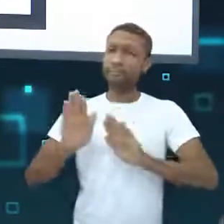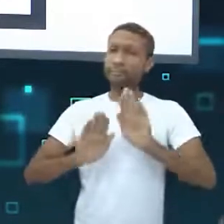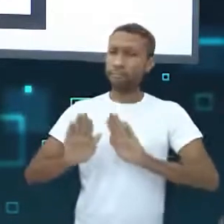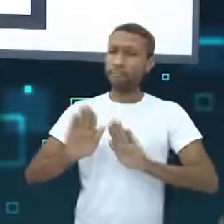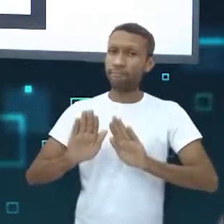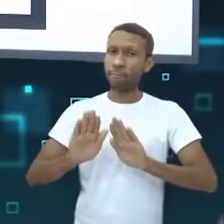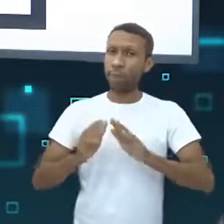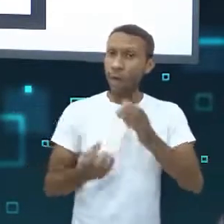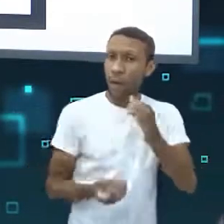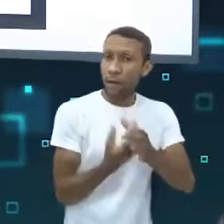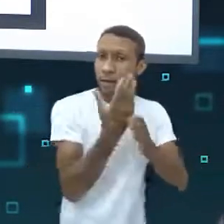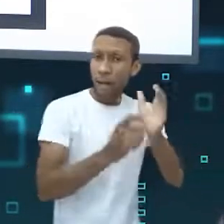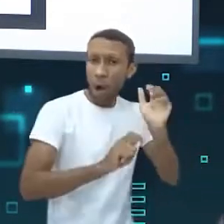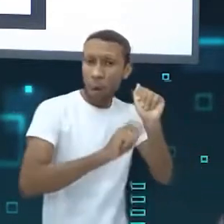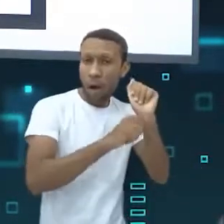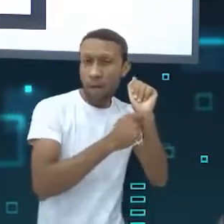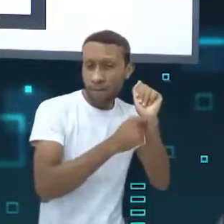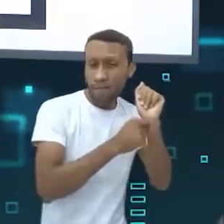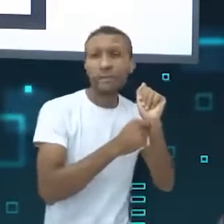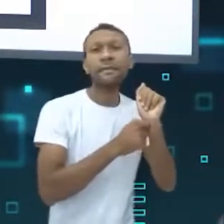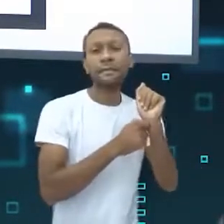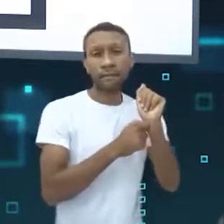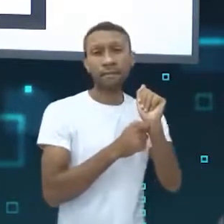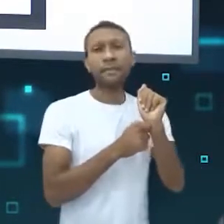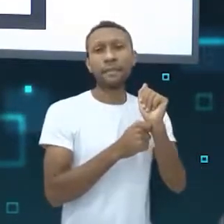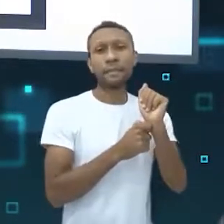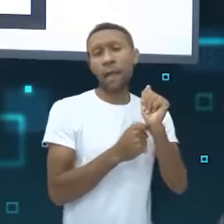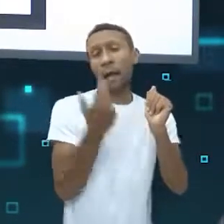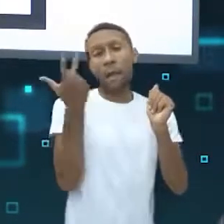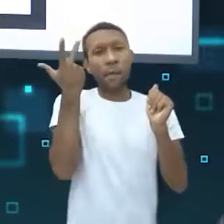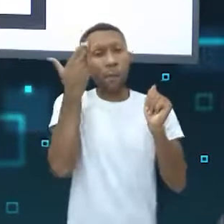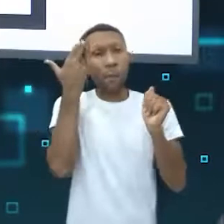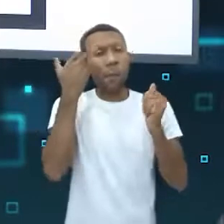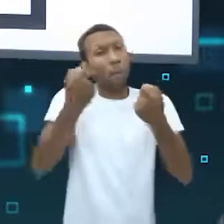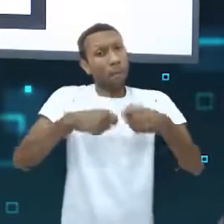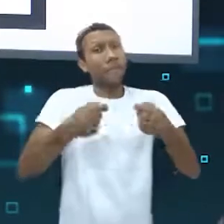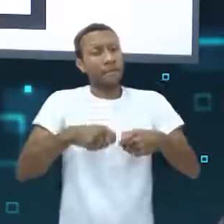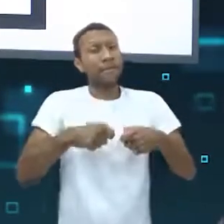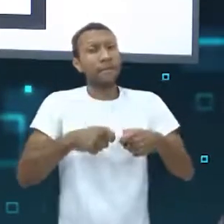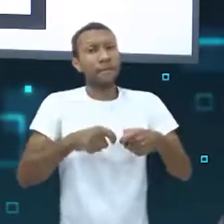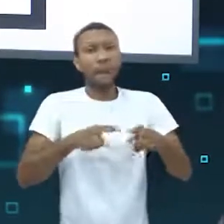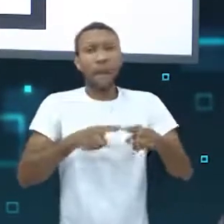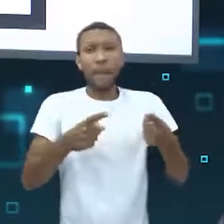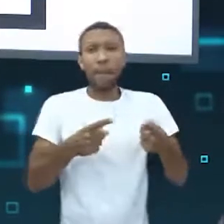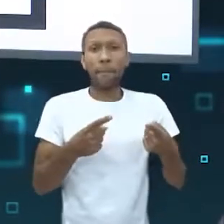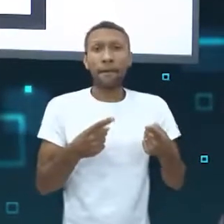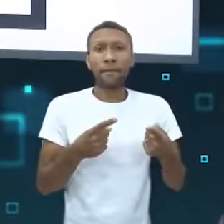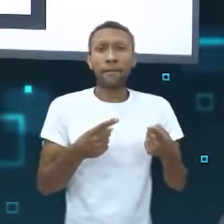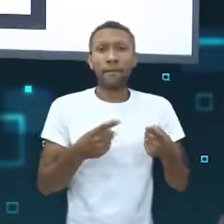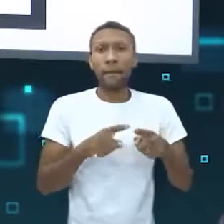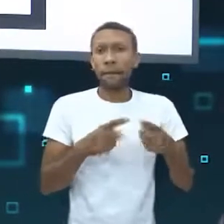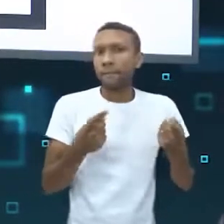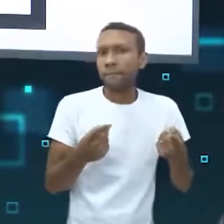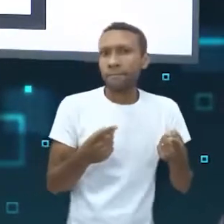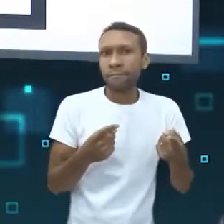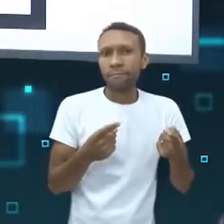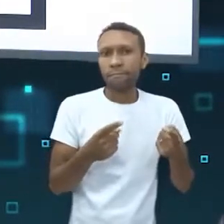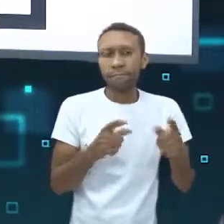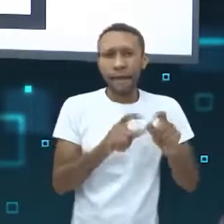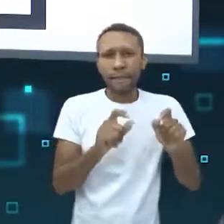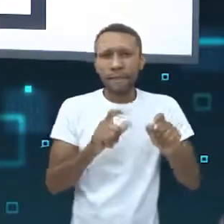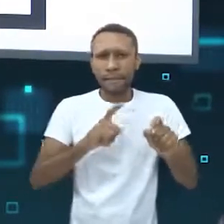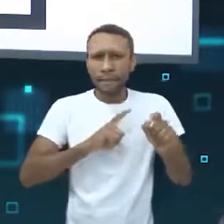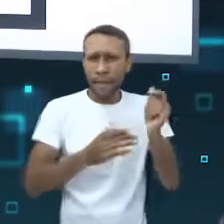cuidado. Criar uma senha de login para essas plataformas normalmente é necessário, mas nem de longe